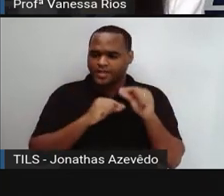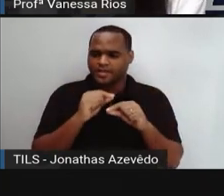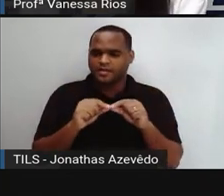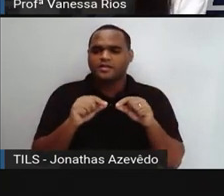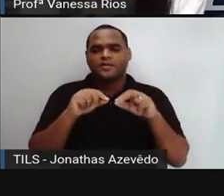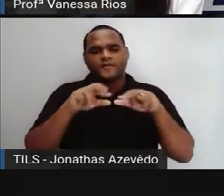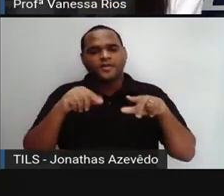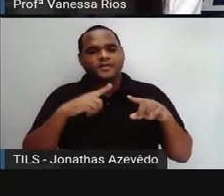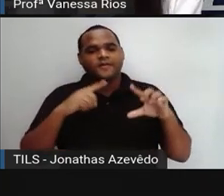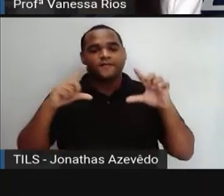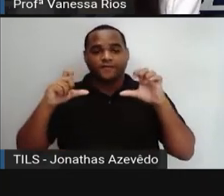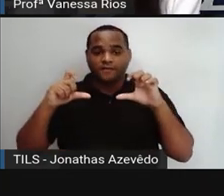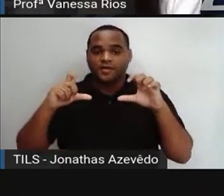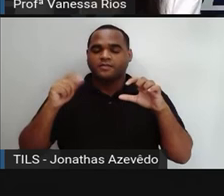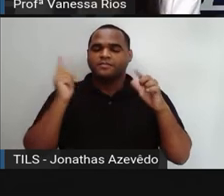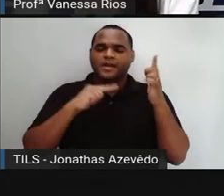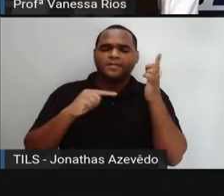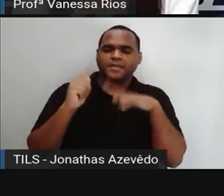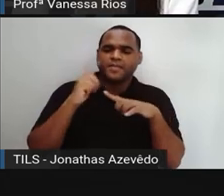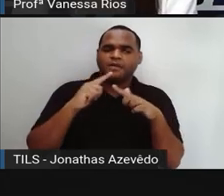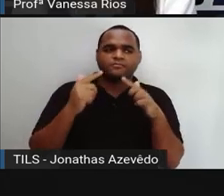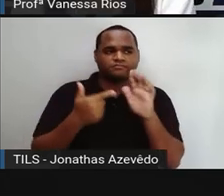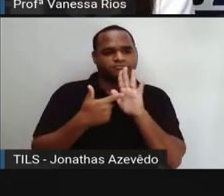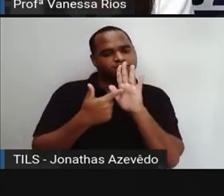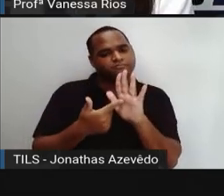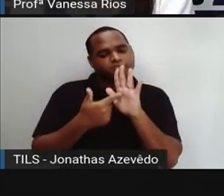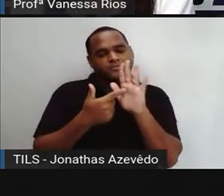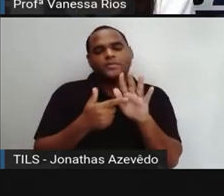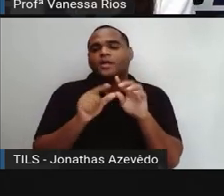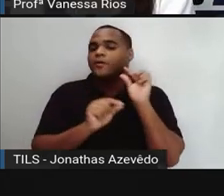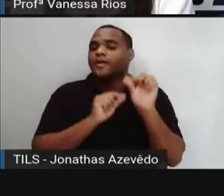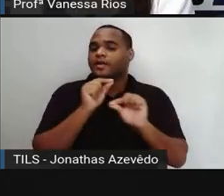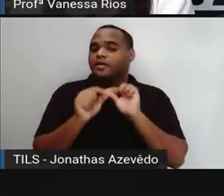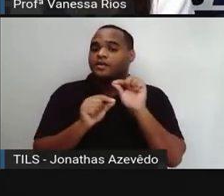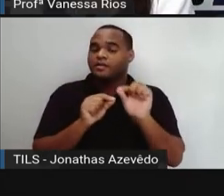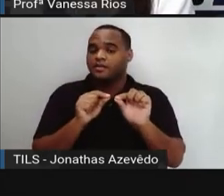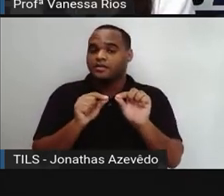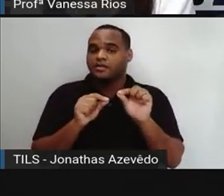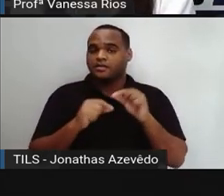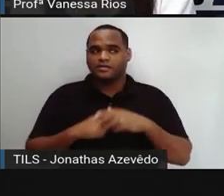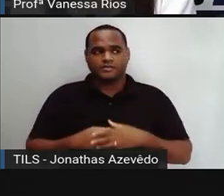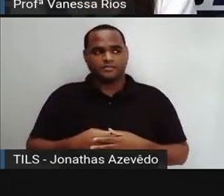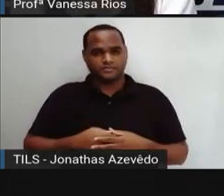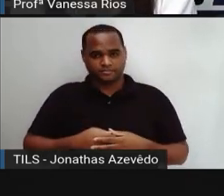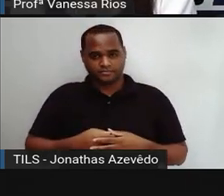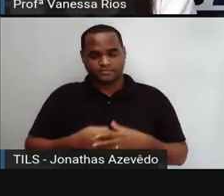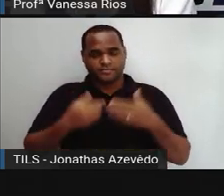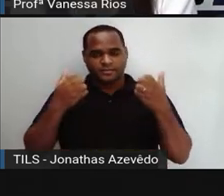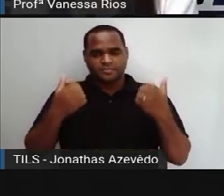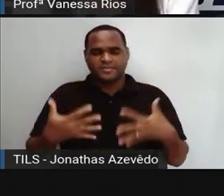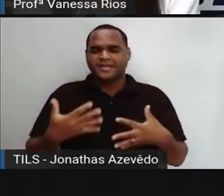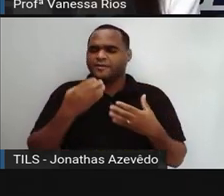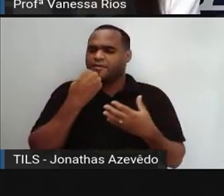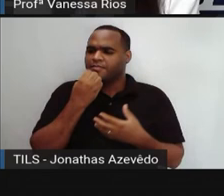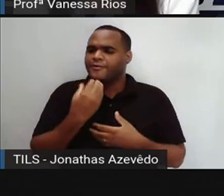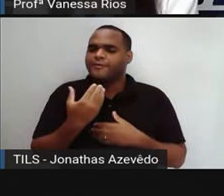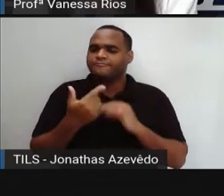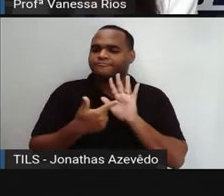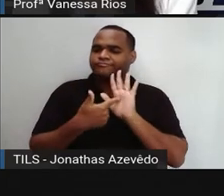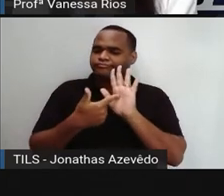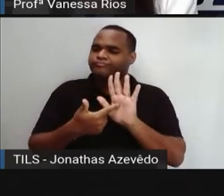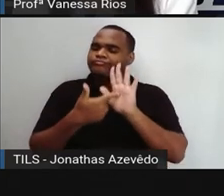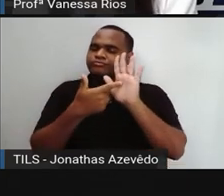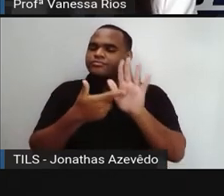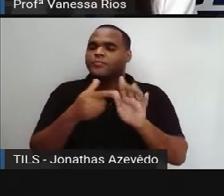fotografias, permitem aí que exista um registro mais convincente,